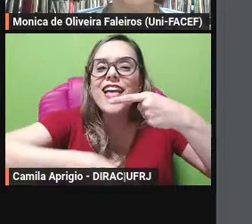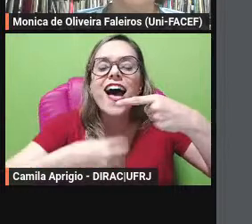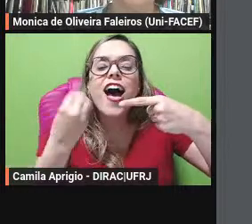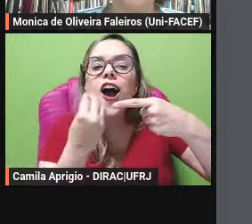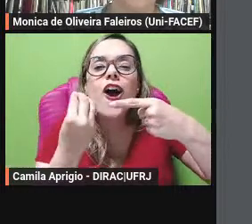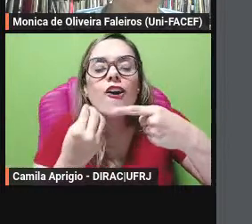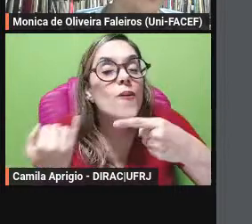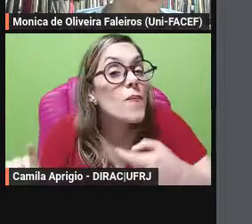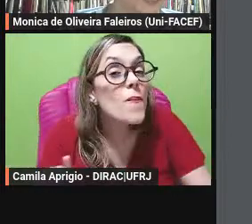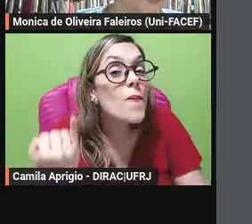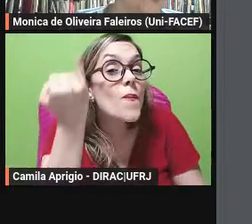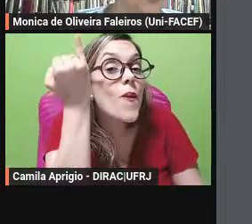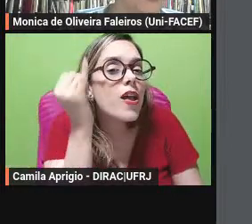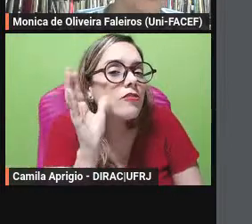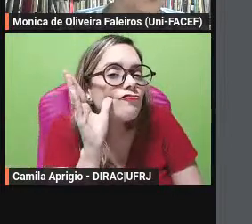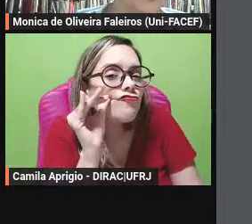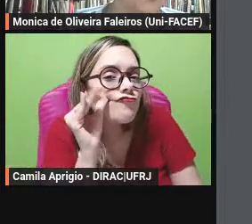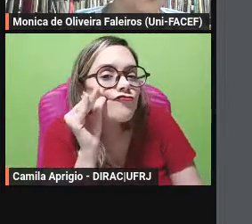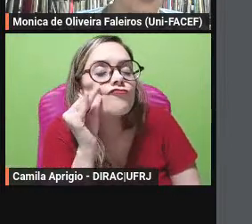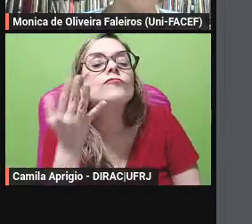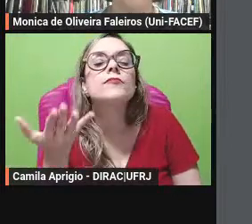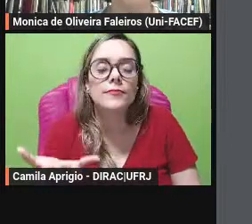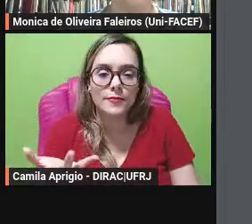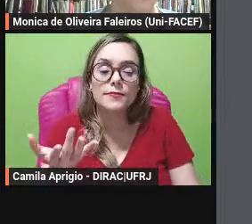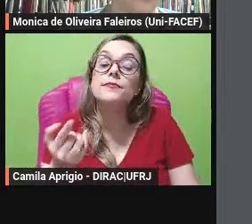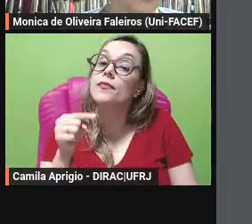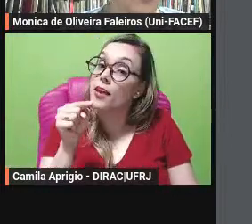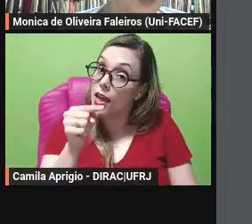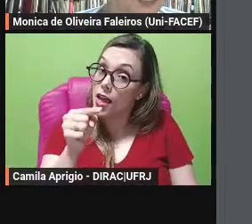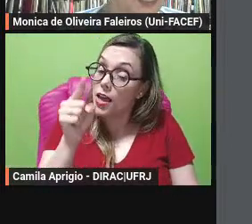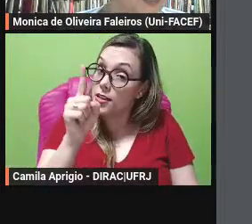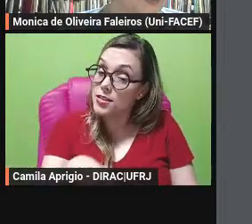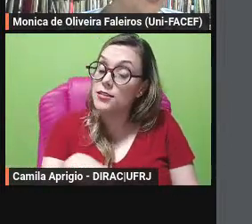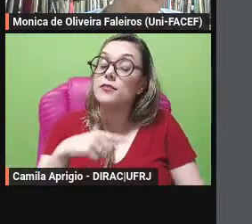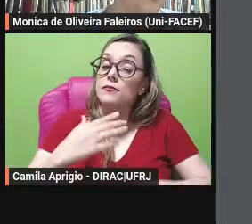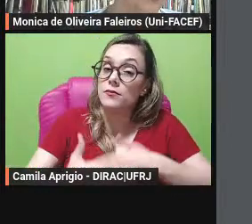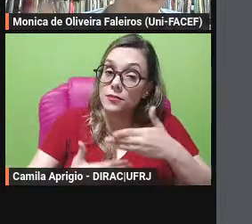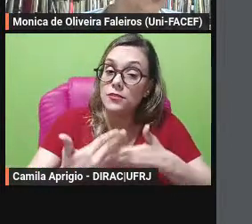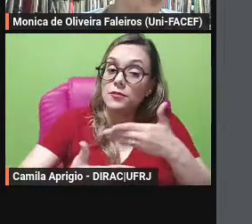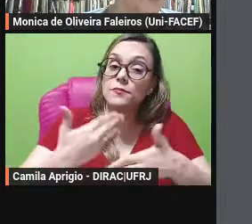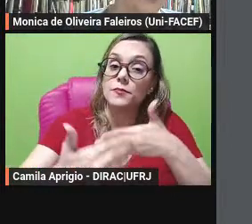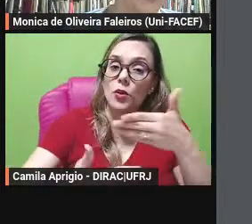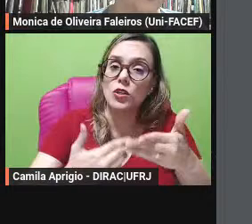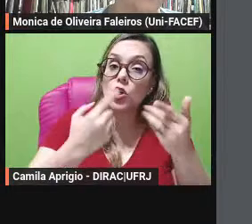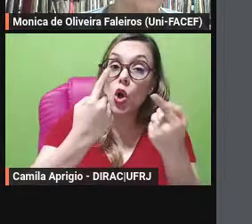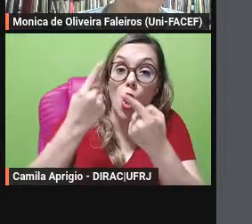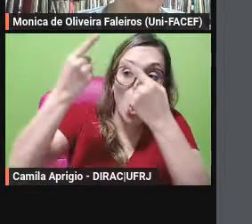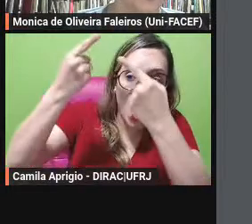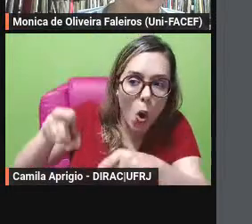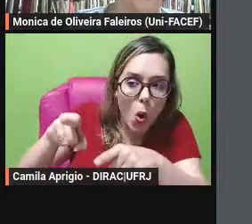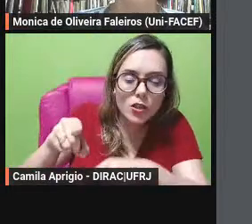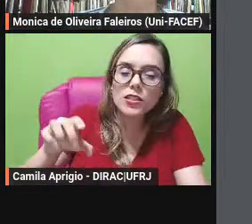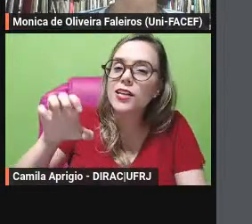sentido observo que esse procedimento é oposto àquele que na fábula exópica